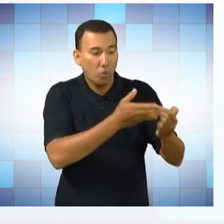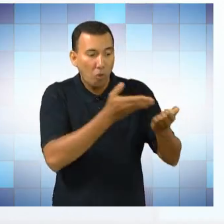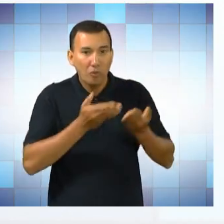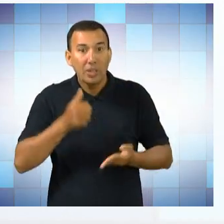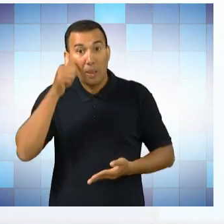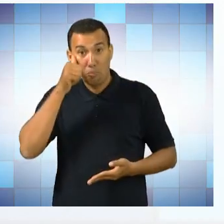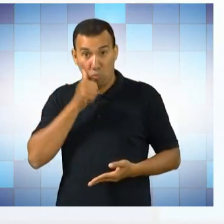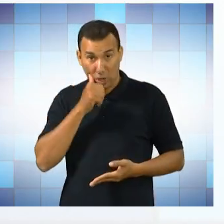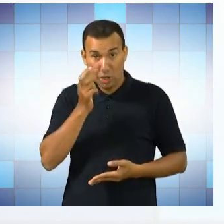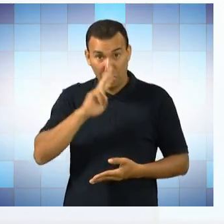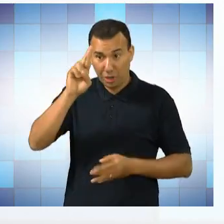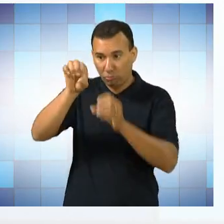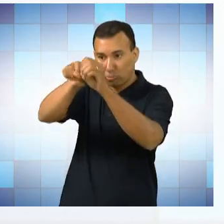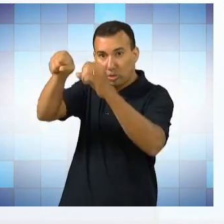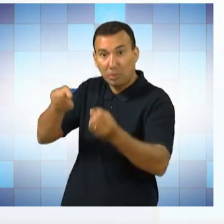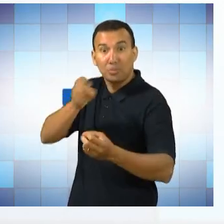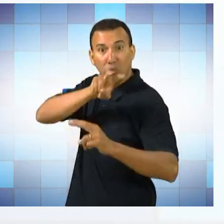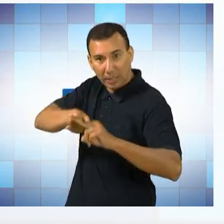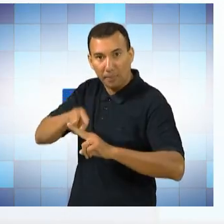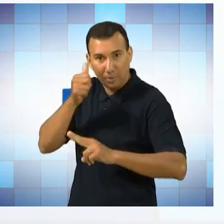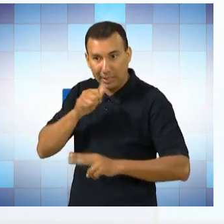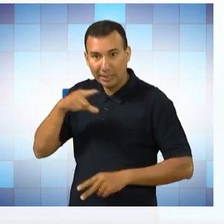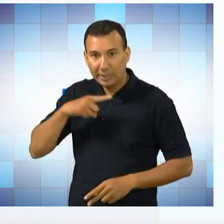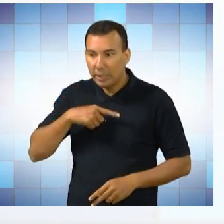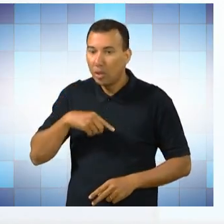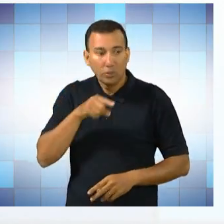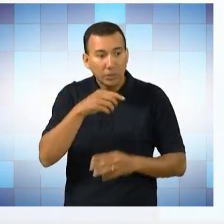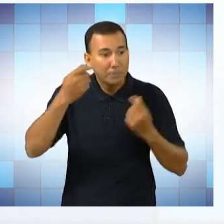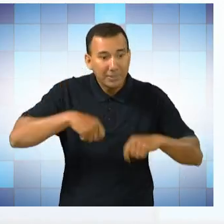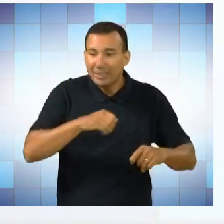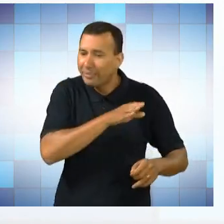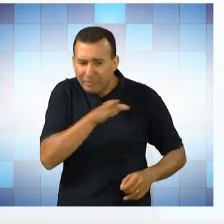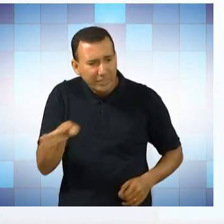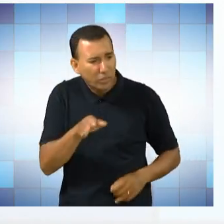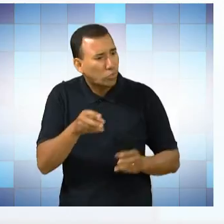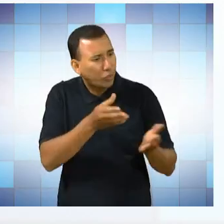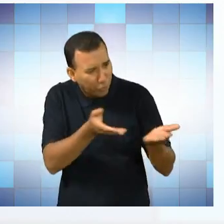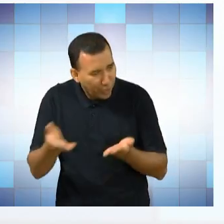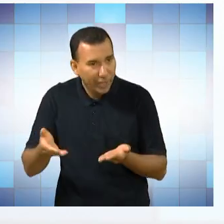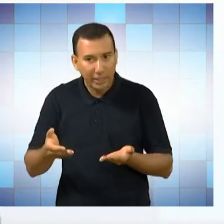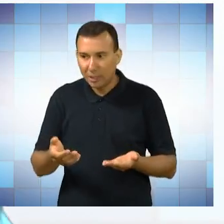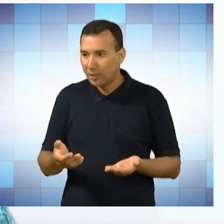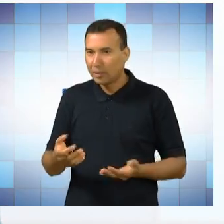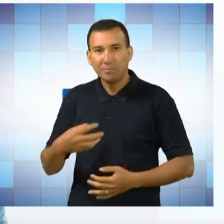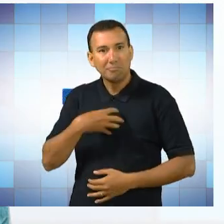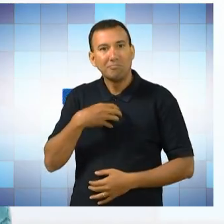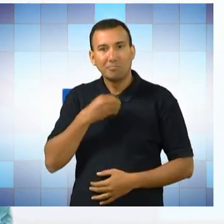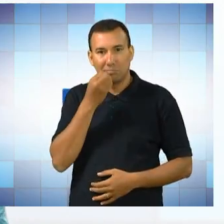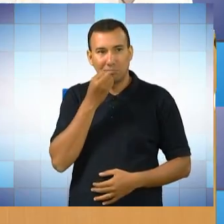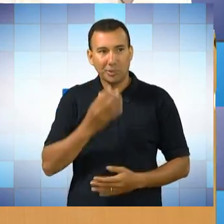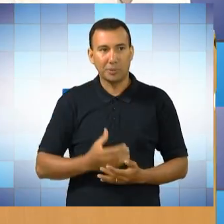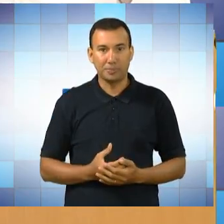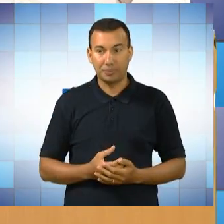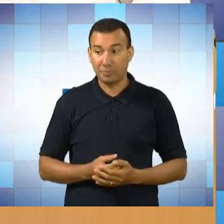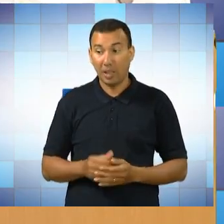gerente da penitenciária para desenvolver um trabalho com o teatro, com essas mulheres. E quando você fala dessa empolgação das mulheres com